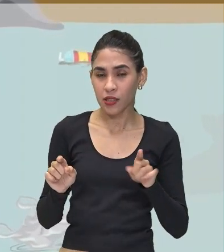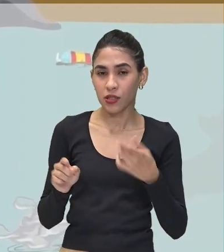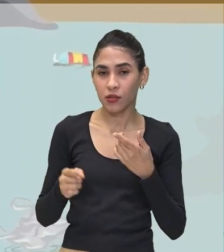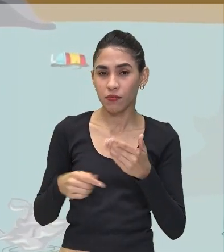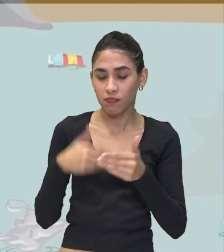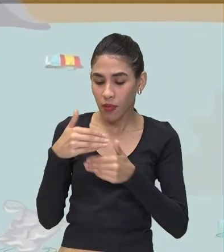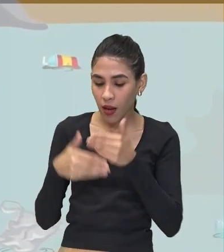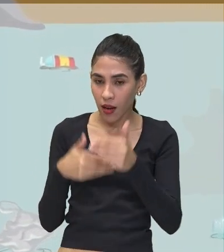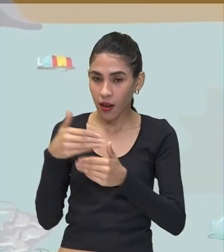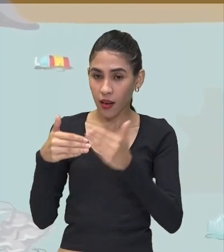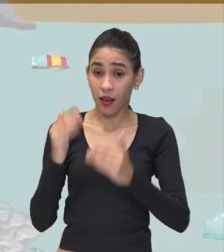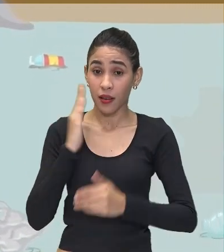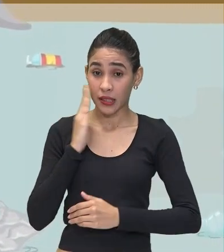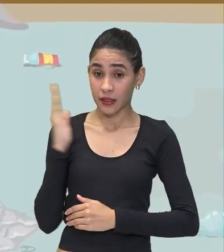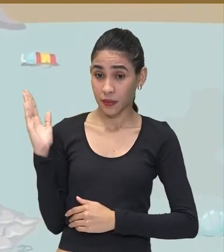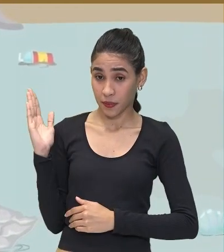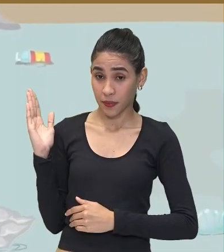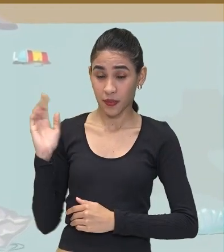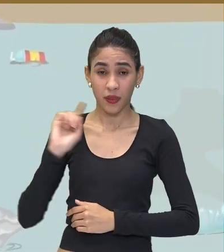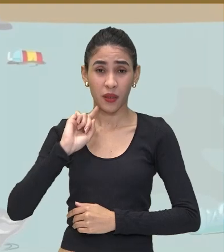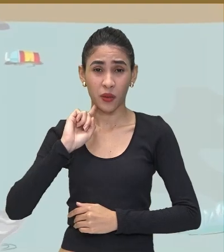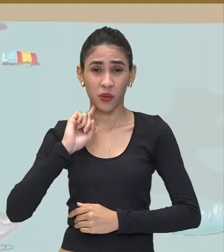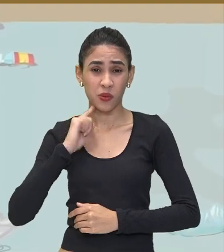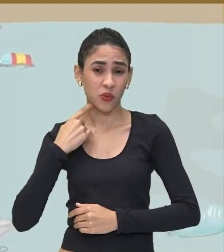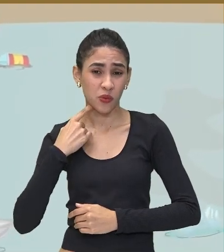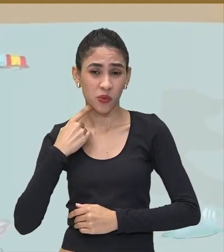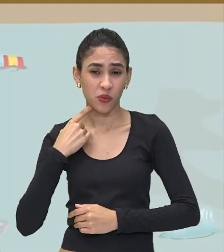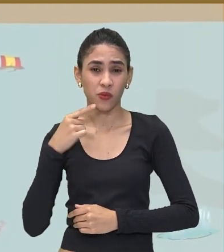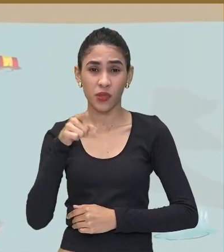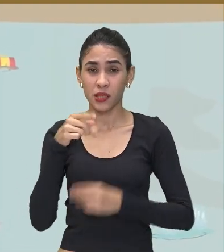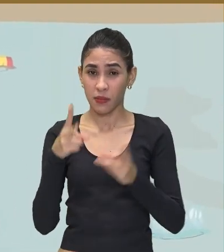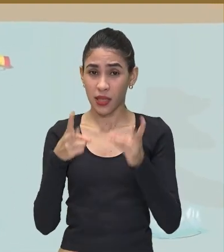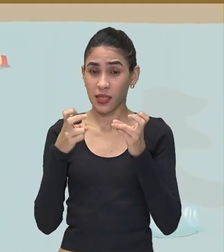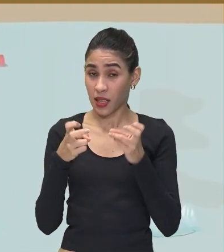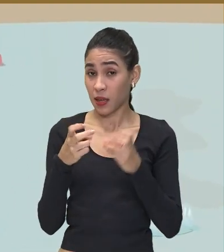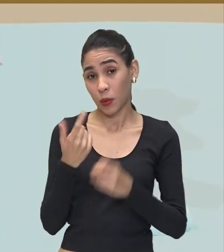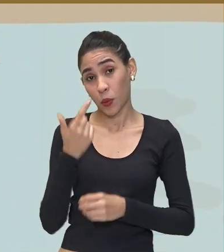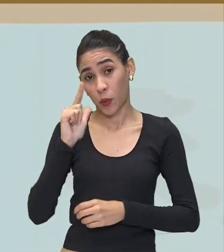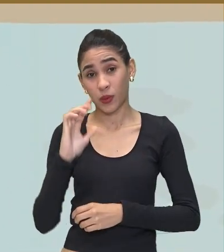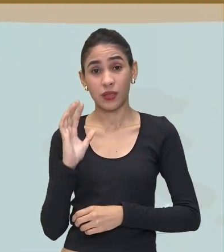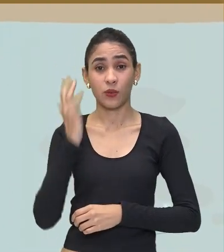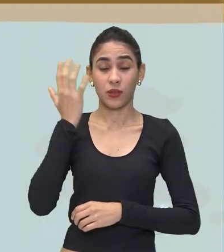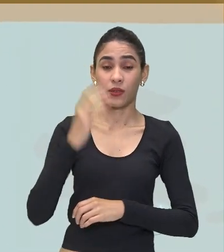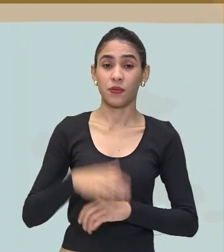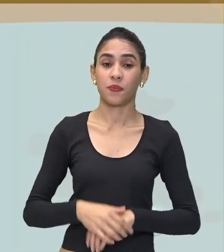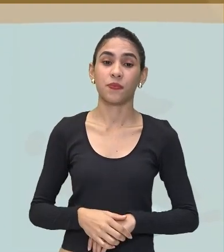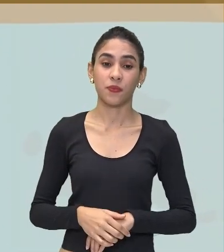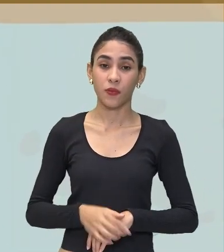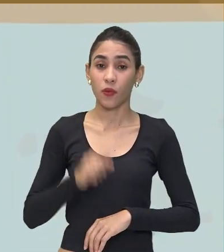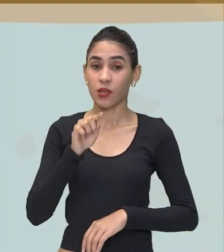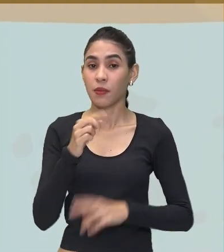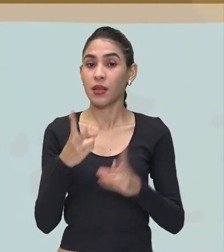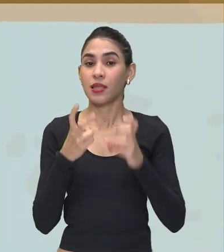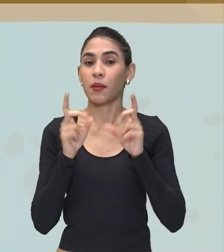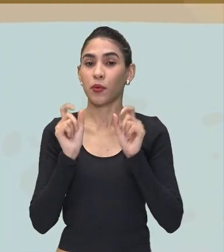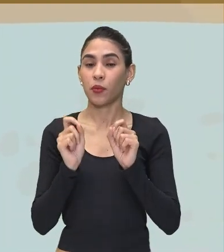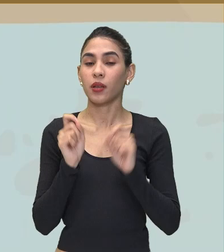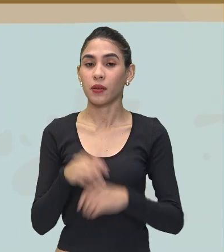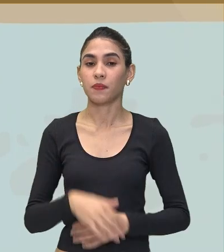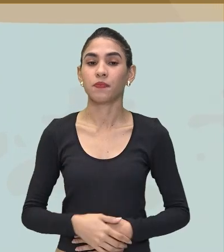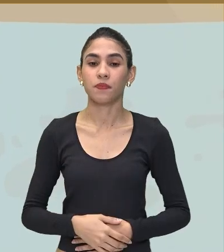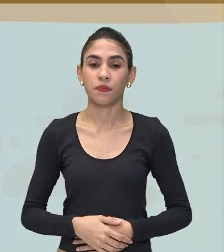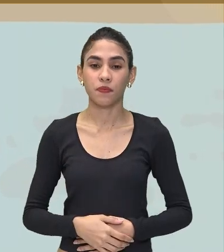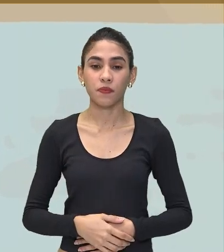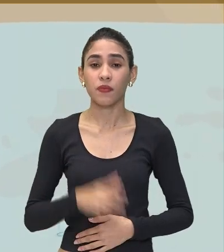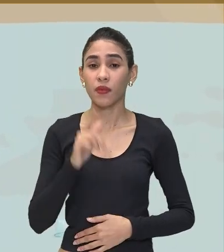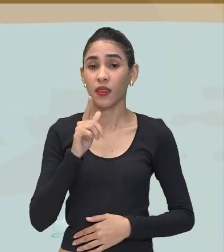ambiente Poluído A gente já Observa Outra situação A gente consegue Observar Por exemplo Essa